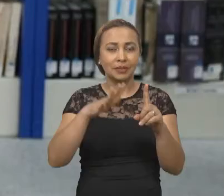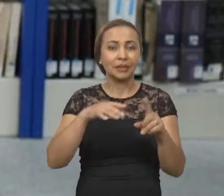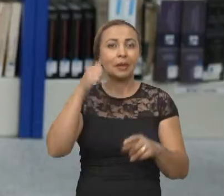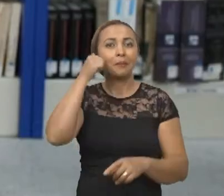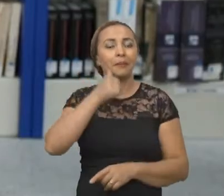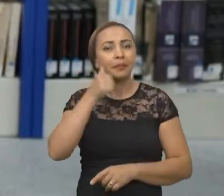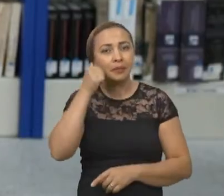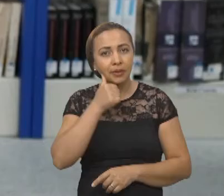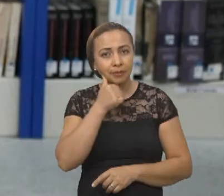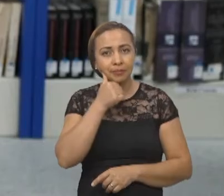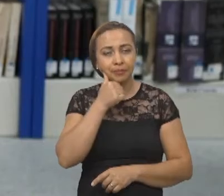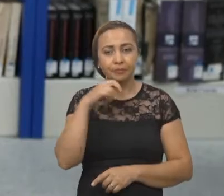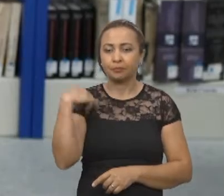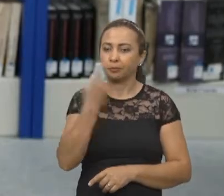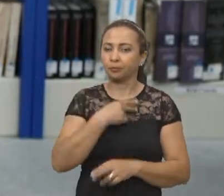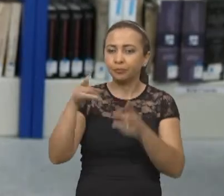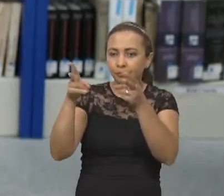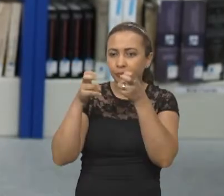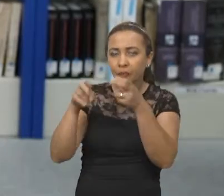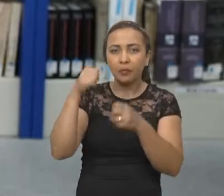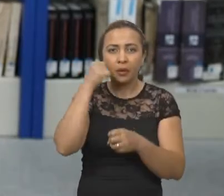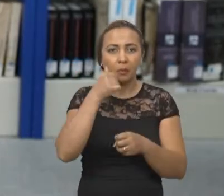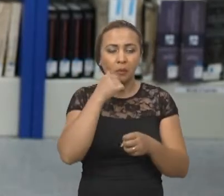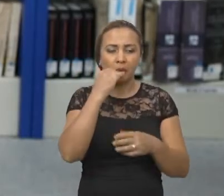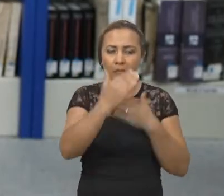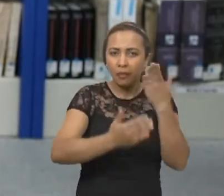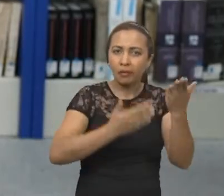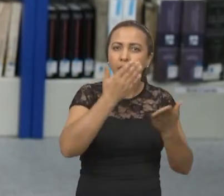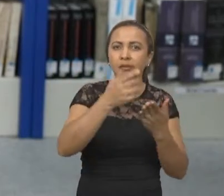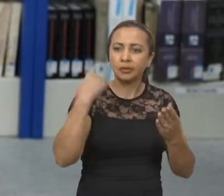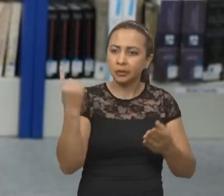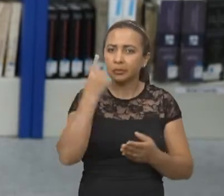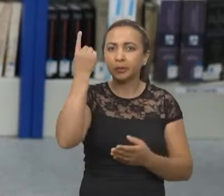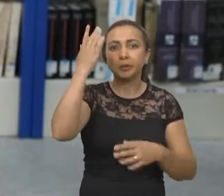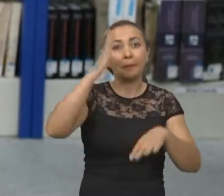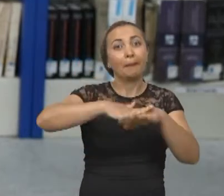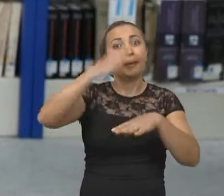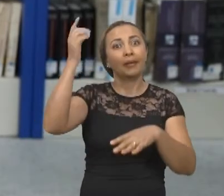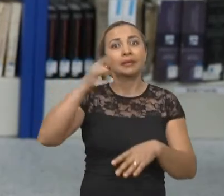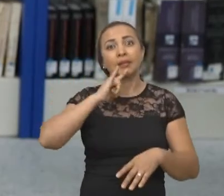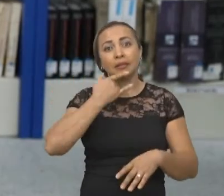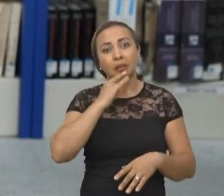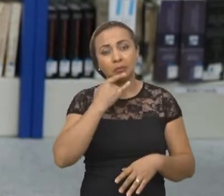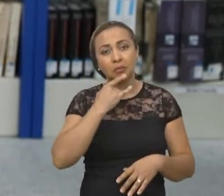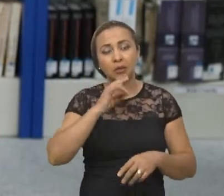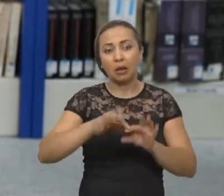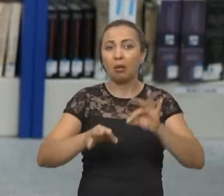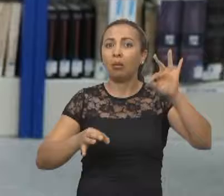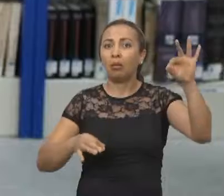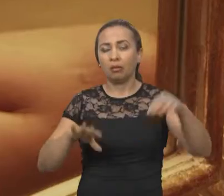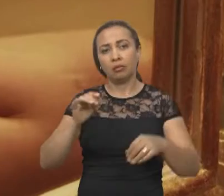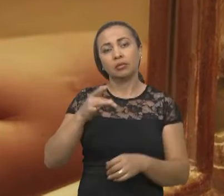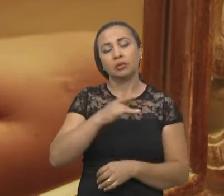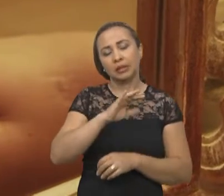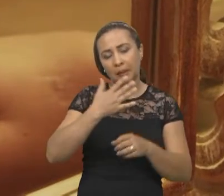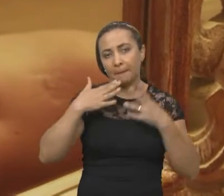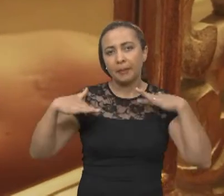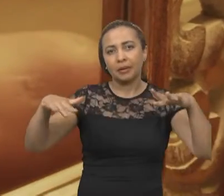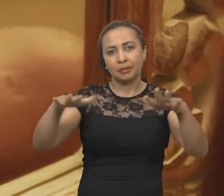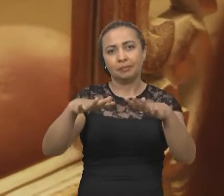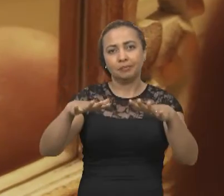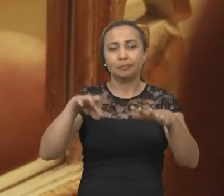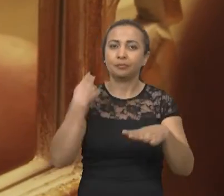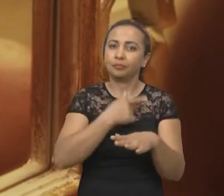mulheres. A gente percebeu que as mulheres, proporcionalmente, aumentaram mais consumo de álcool ao longo da pandemia. Nós